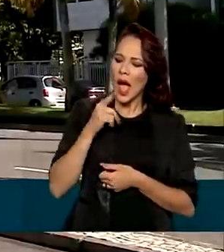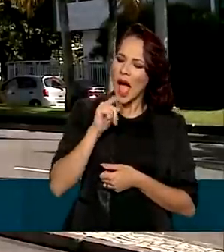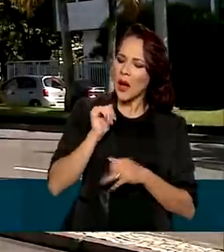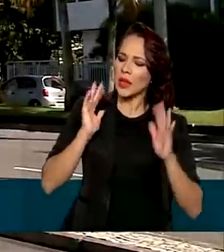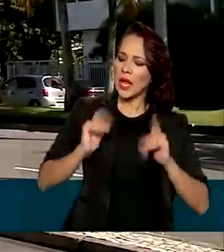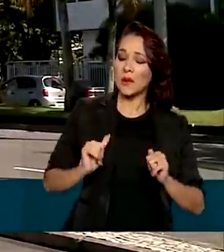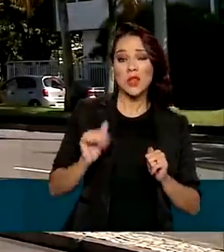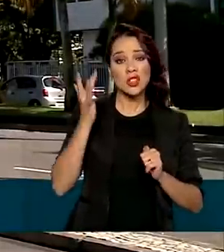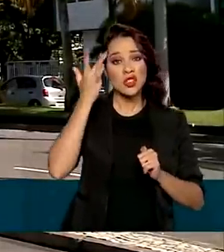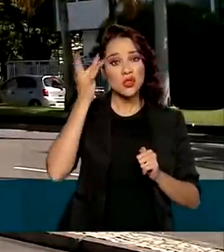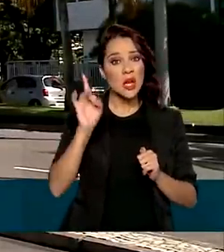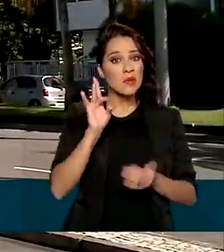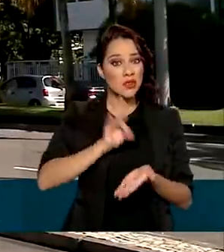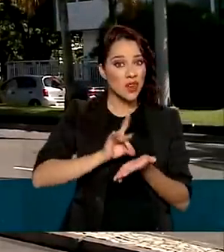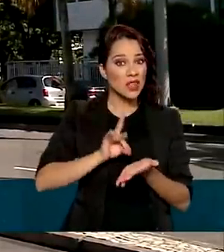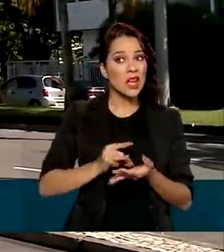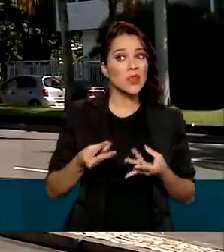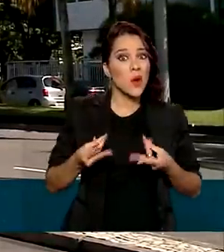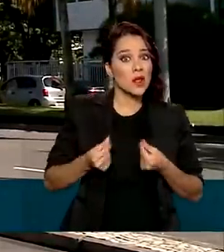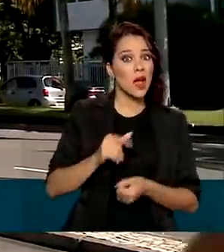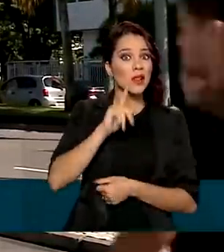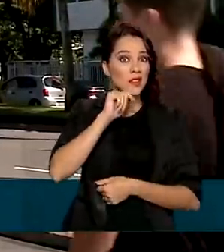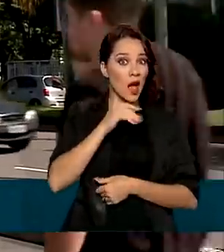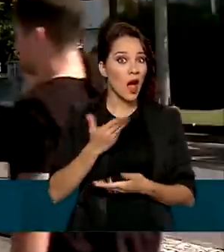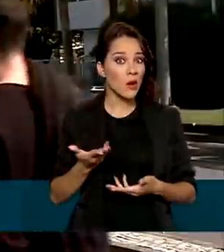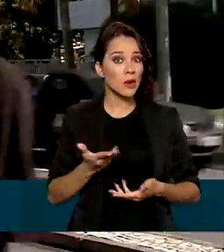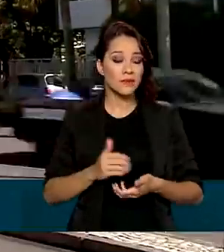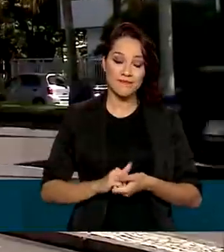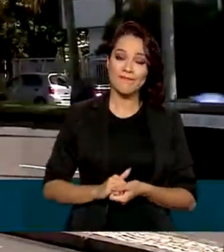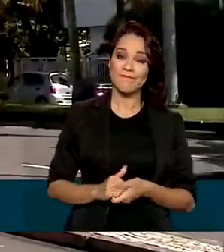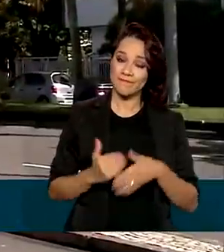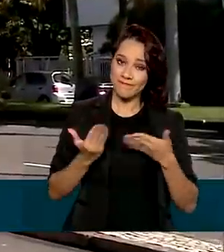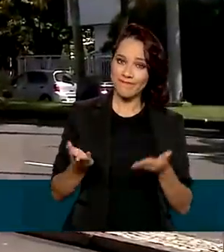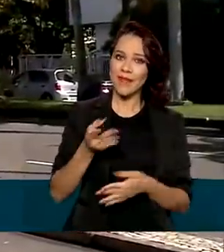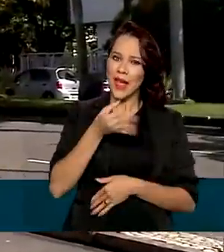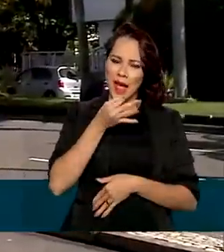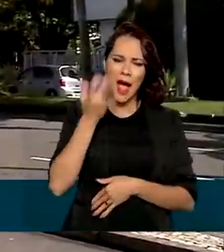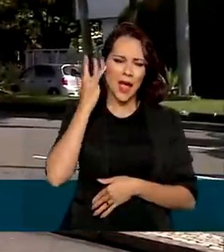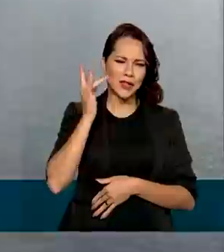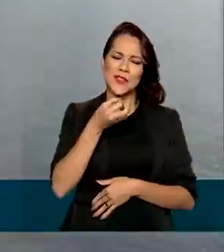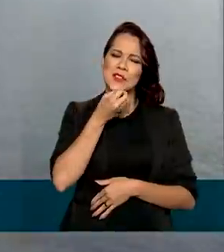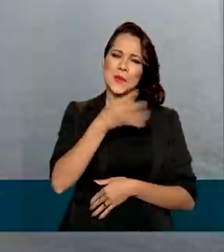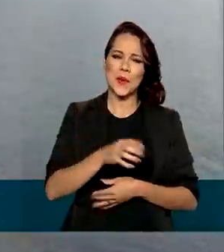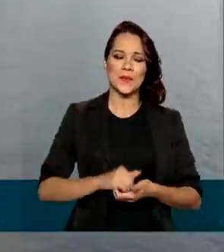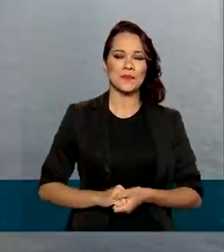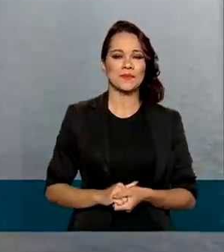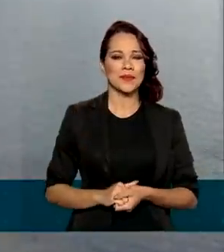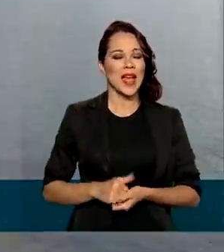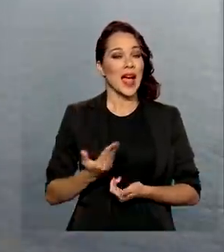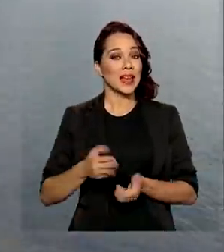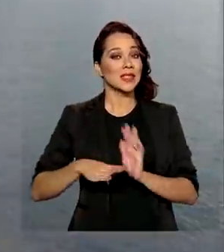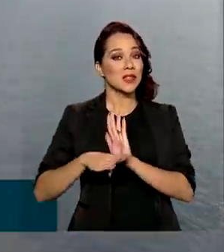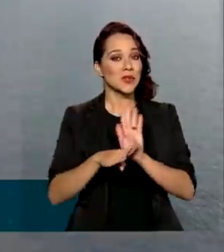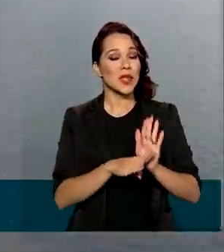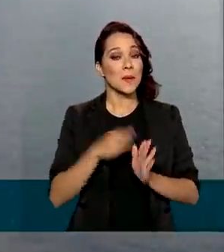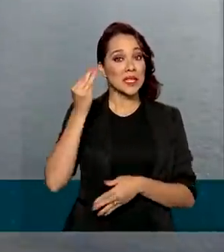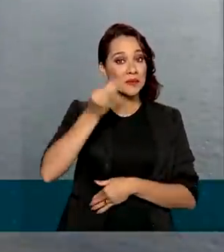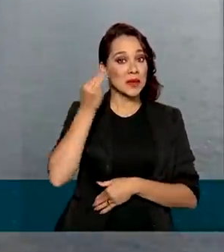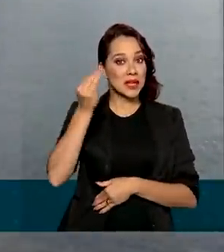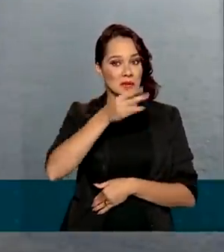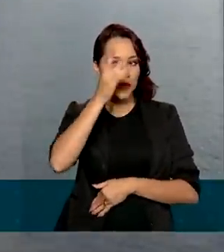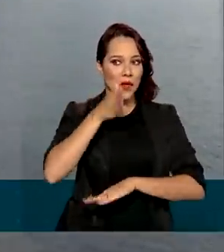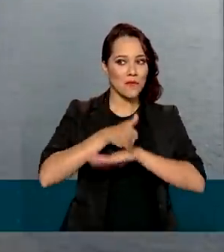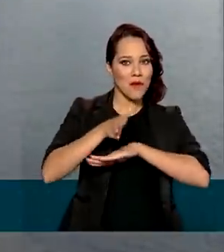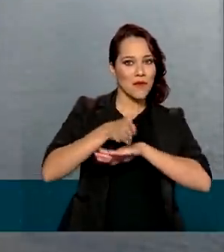limpinha, mas você não sabe realmente a qualidade daquela água, né? Então eu acho que vai ser muito útil. Além de contribuir para a experiência dos